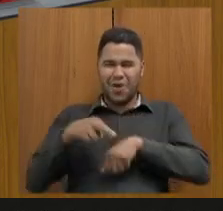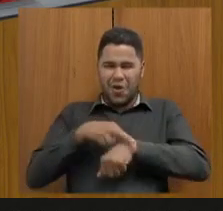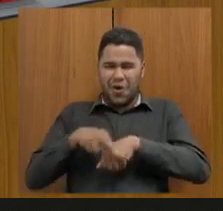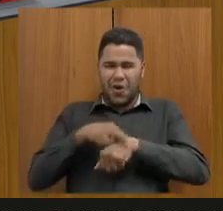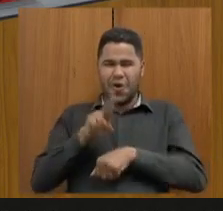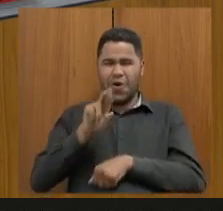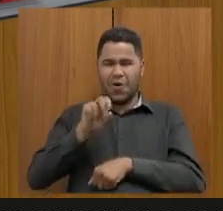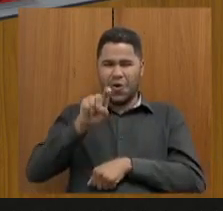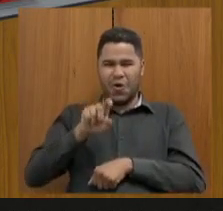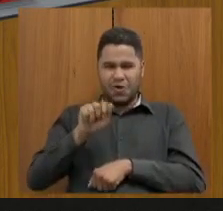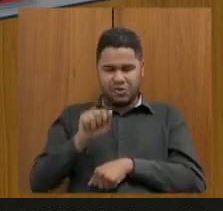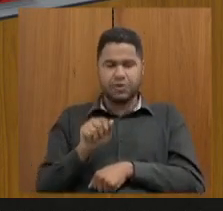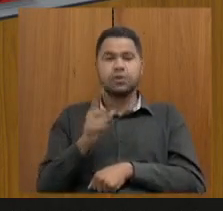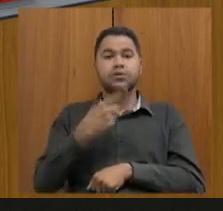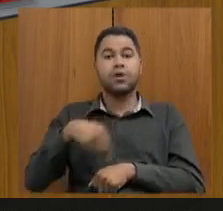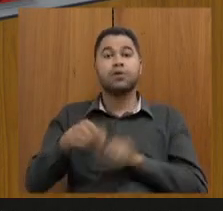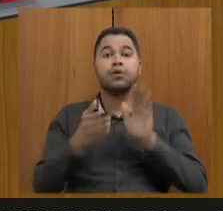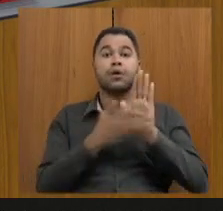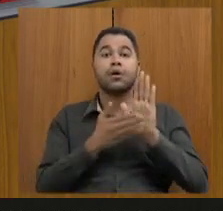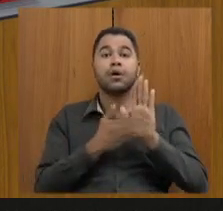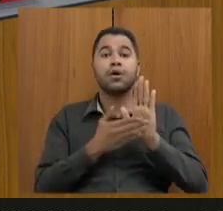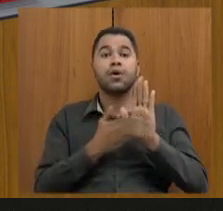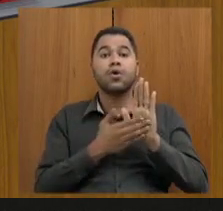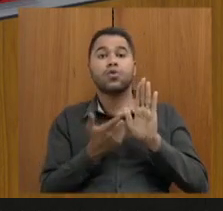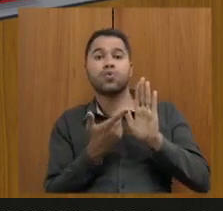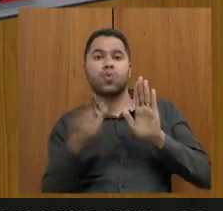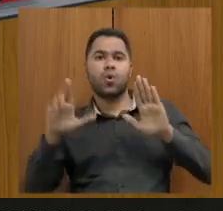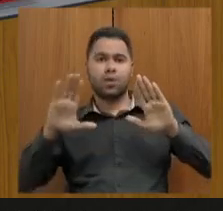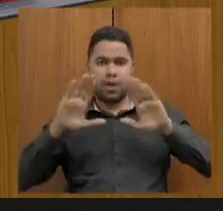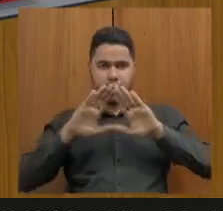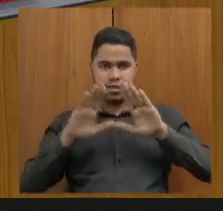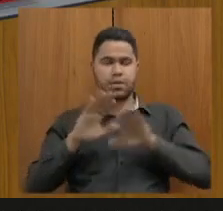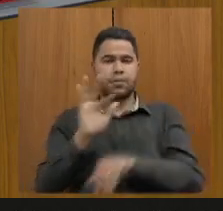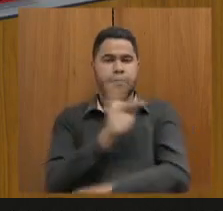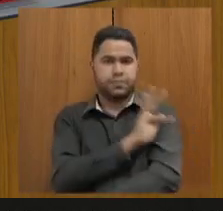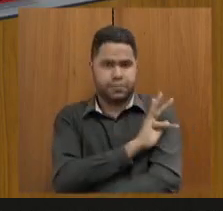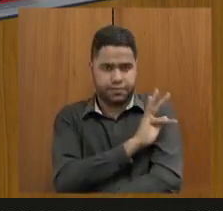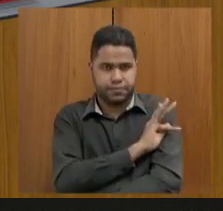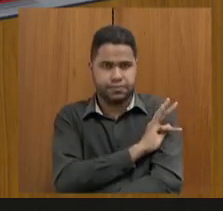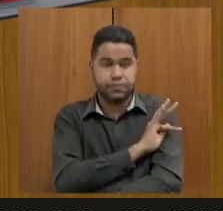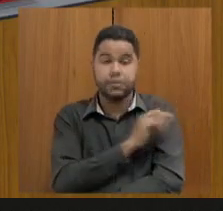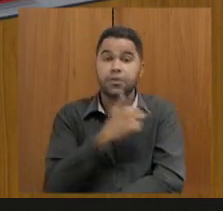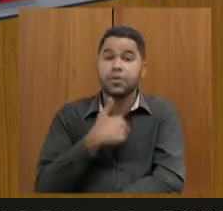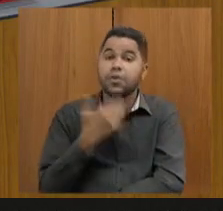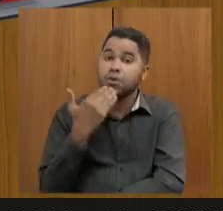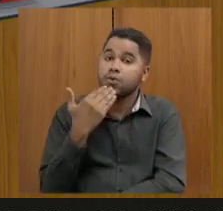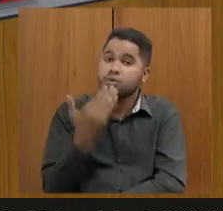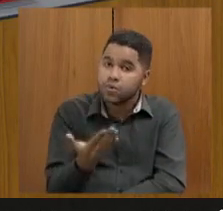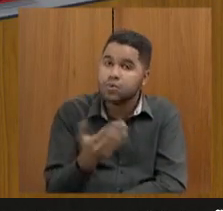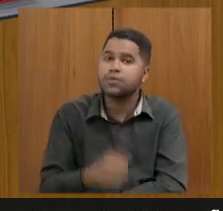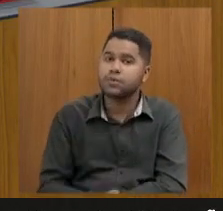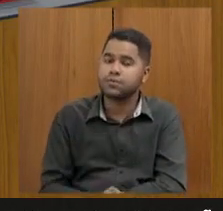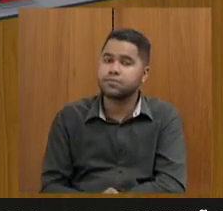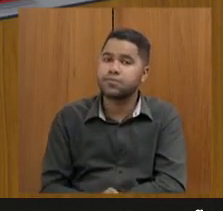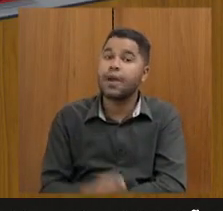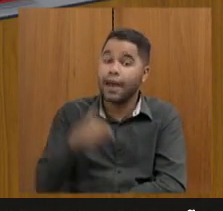nós tratamos dela no outro Assembleia Fiscaliza? Eu solicitei, aqui, durante o